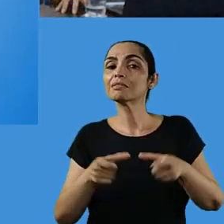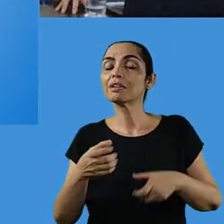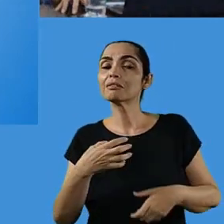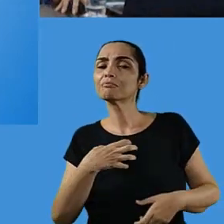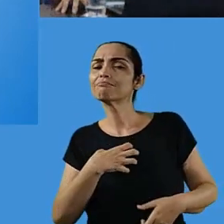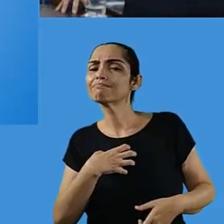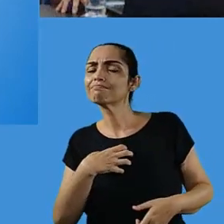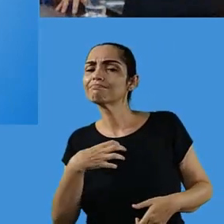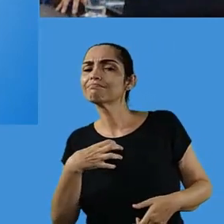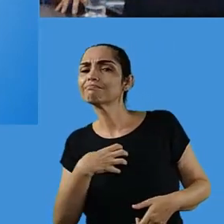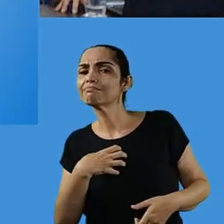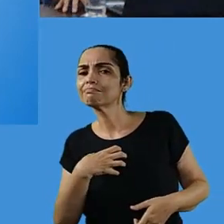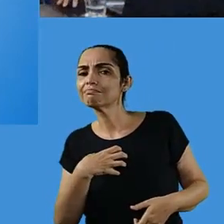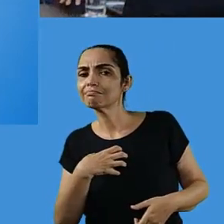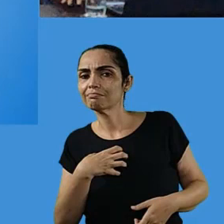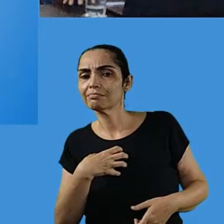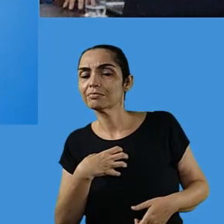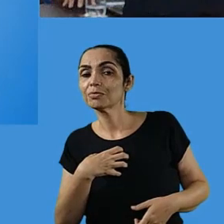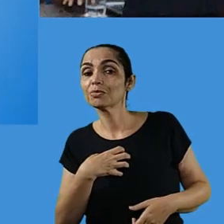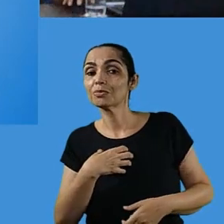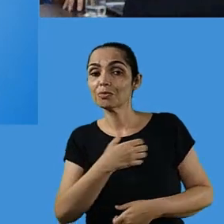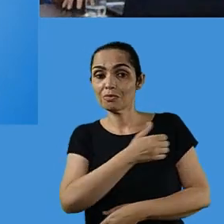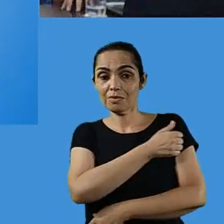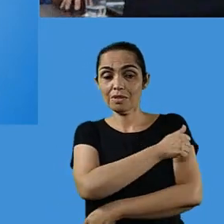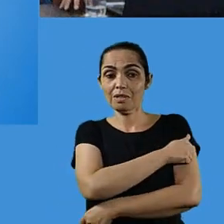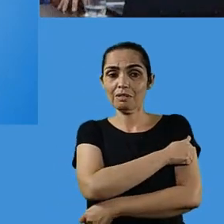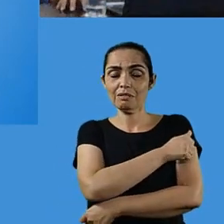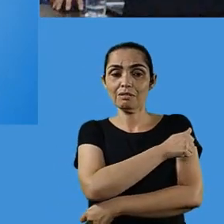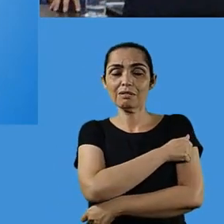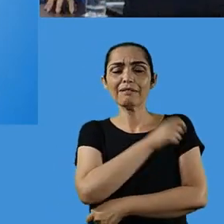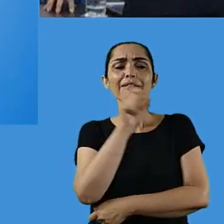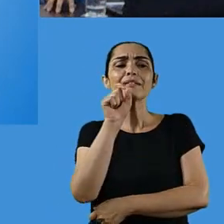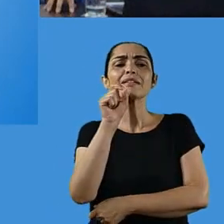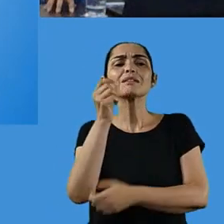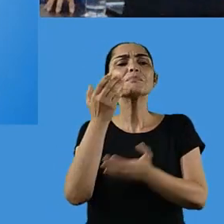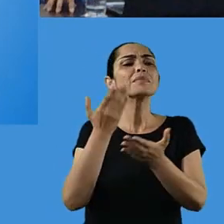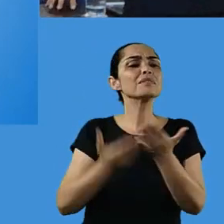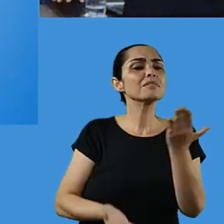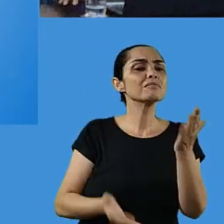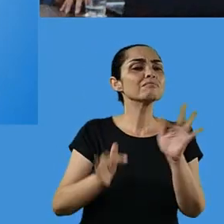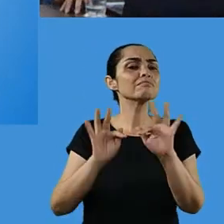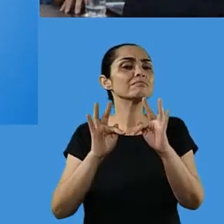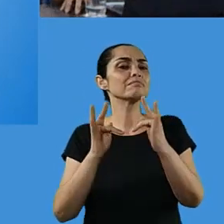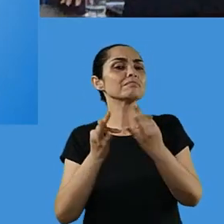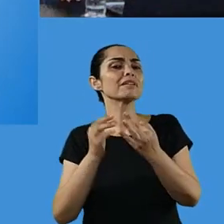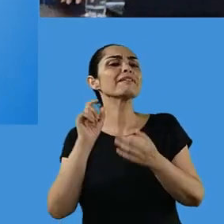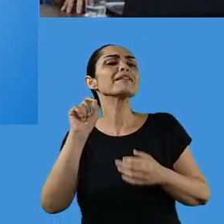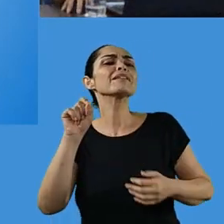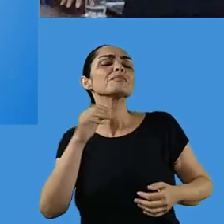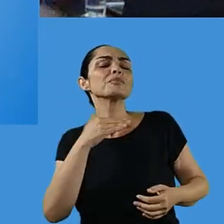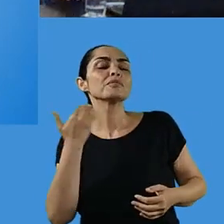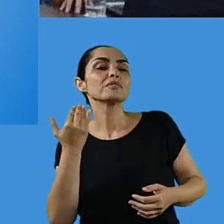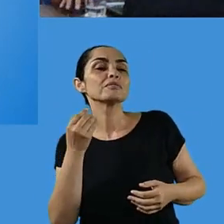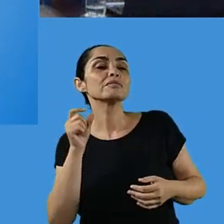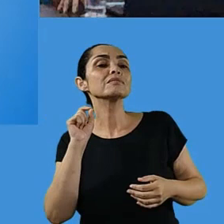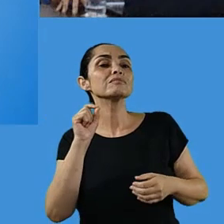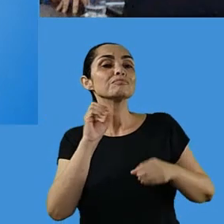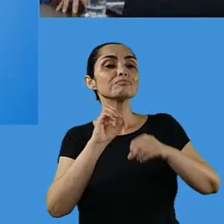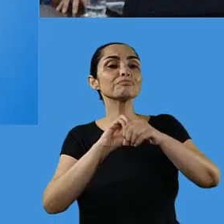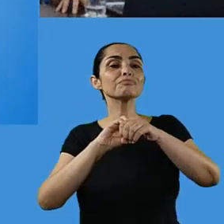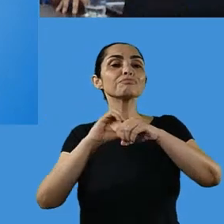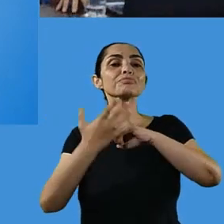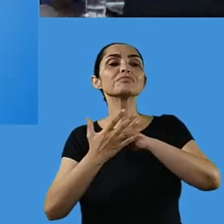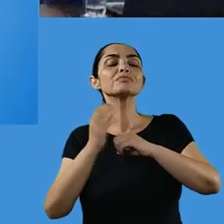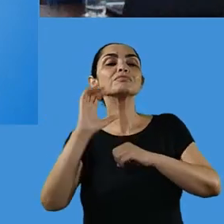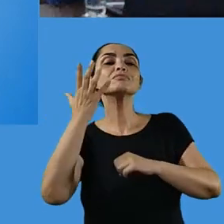essa sensibilidade desse aluno. Quem ele perdeu? O que que essa pandemia significou para ele?